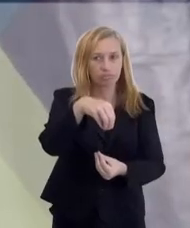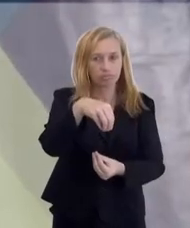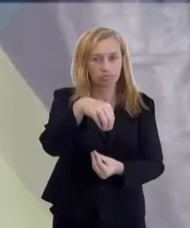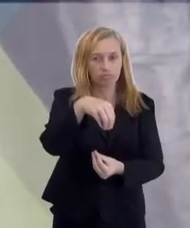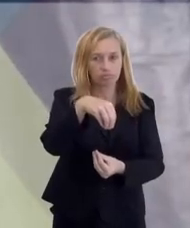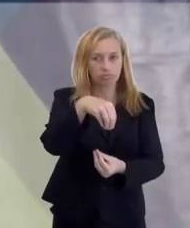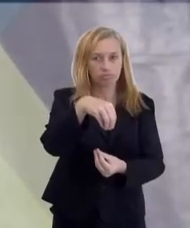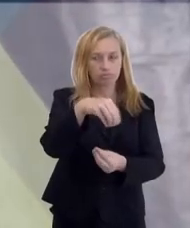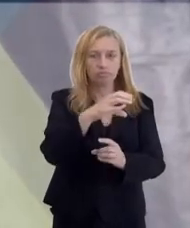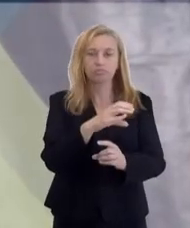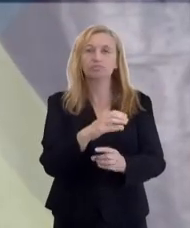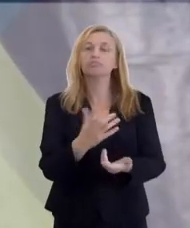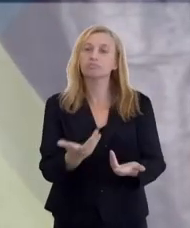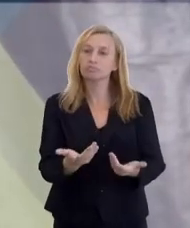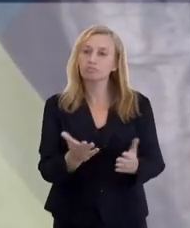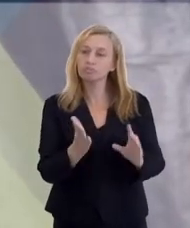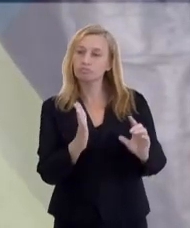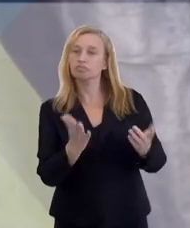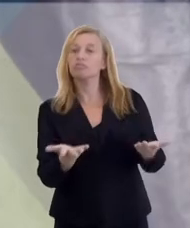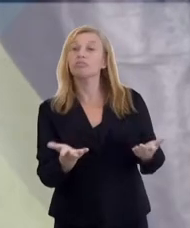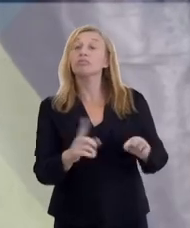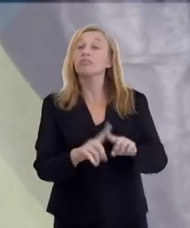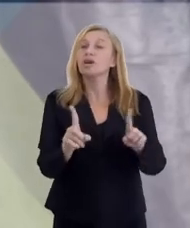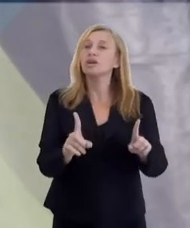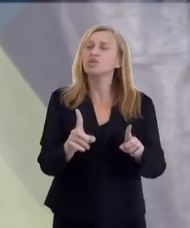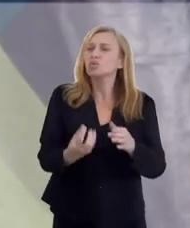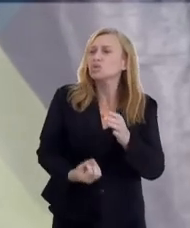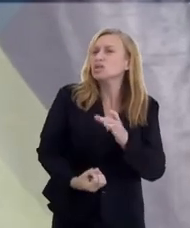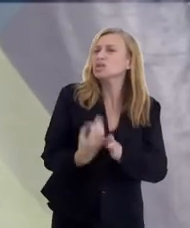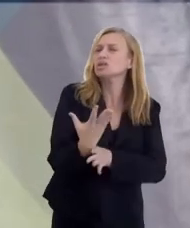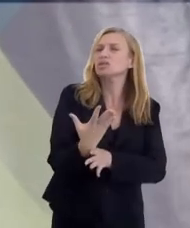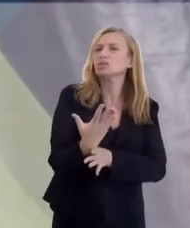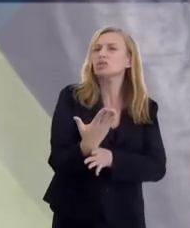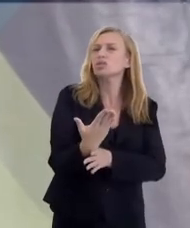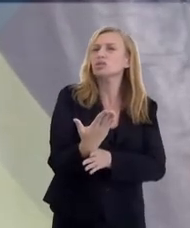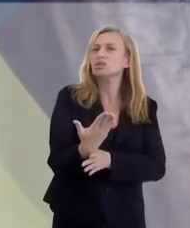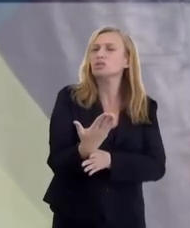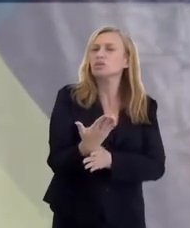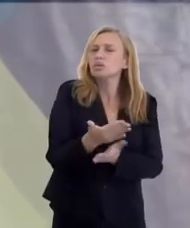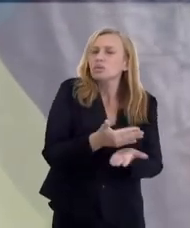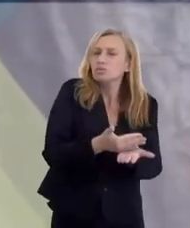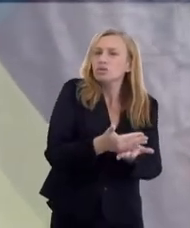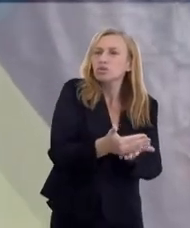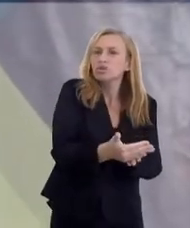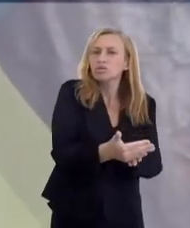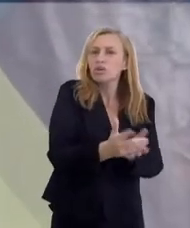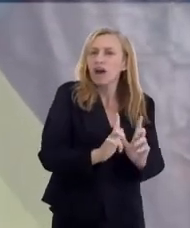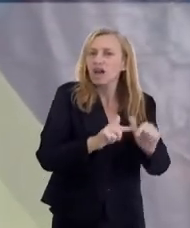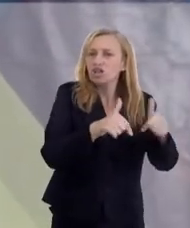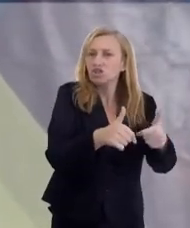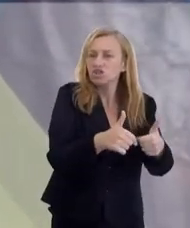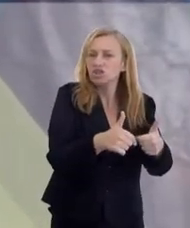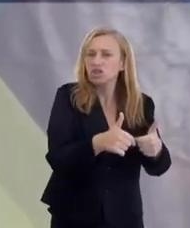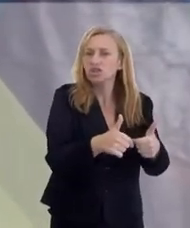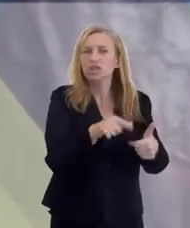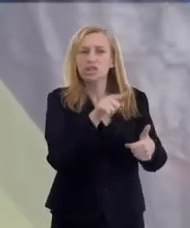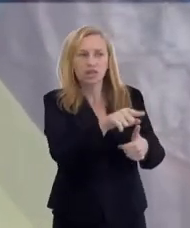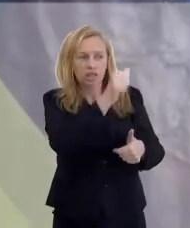quando o Espiritismo surgiu, ele começou a criar adeptos naqueles que governavam também,